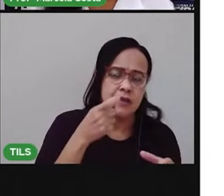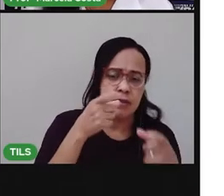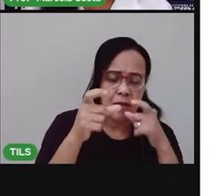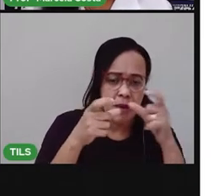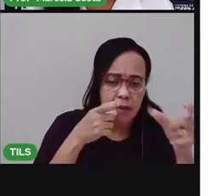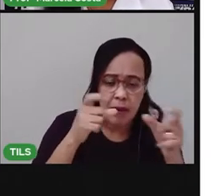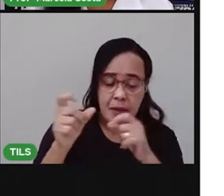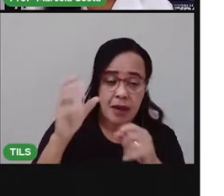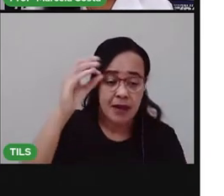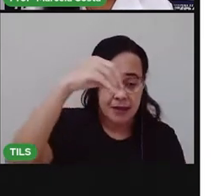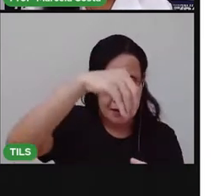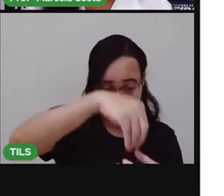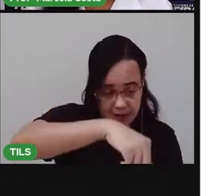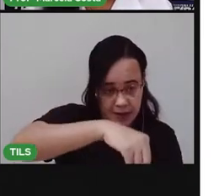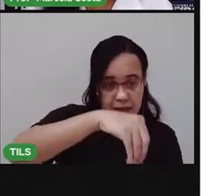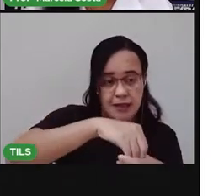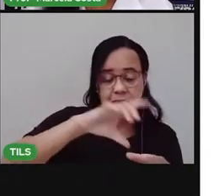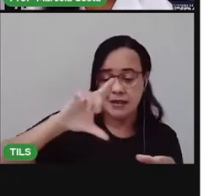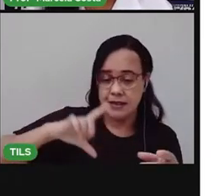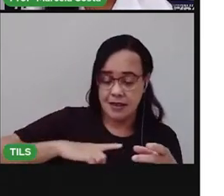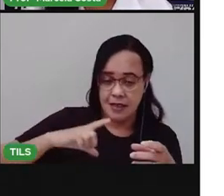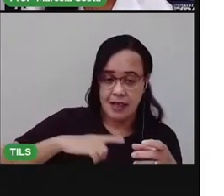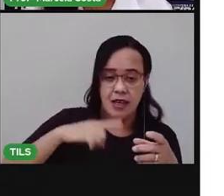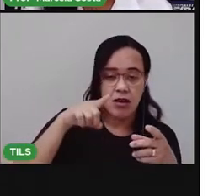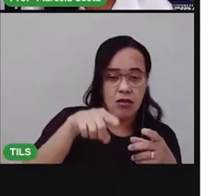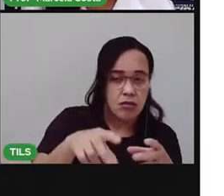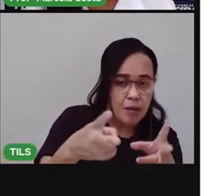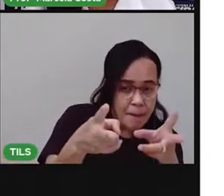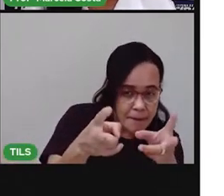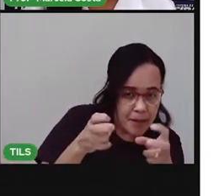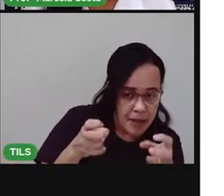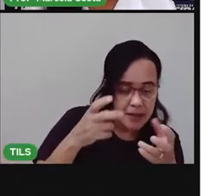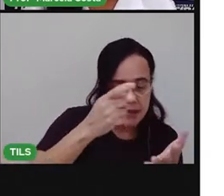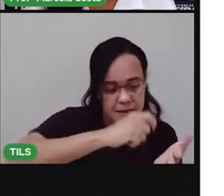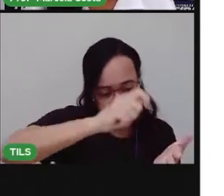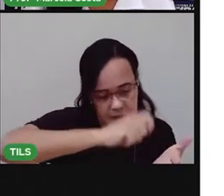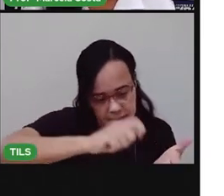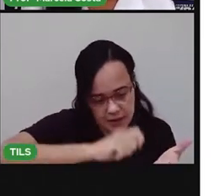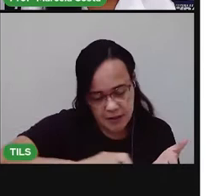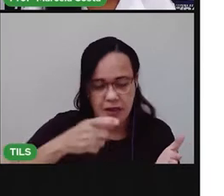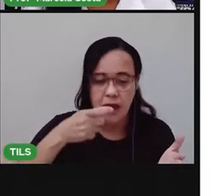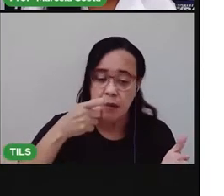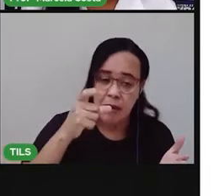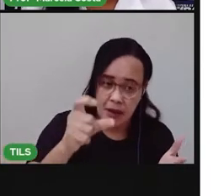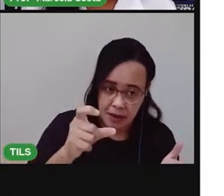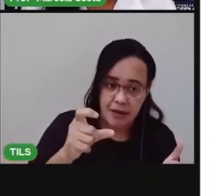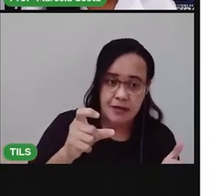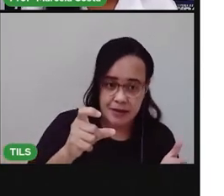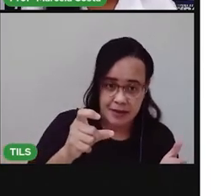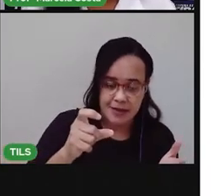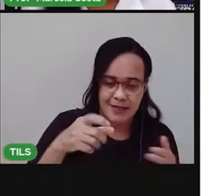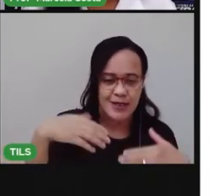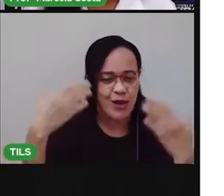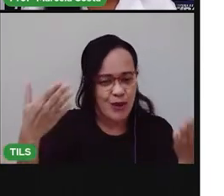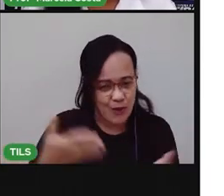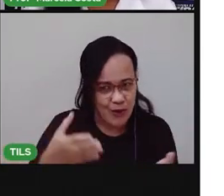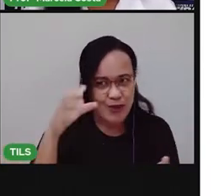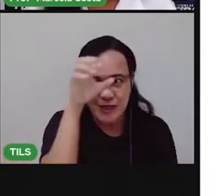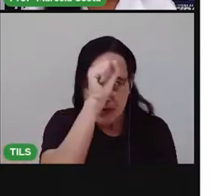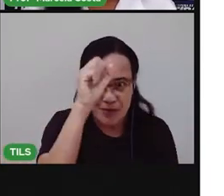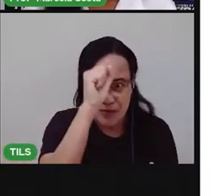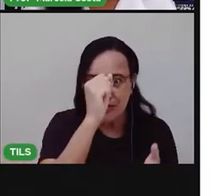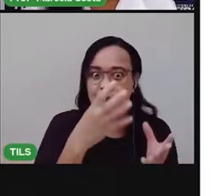que você fala, que você percebe na escrita daquela palavra. São muitas aprendizagens, então,